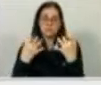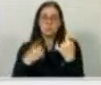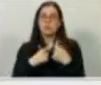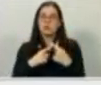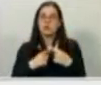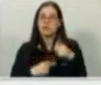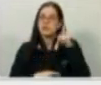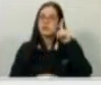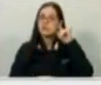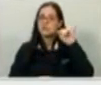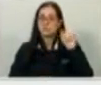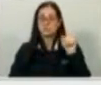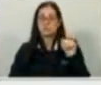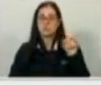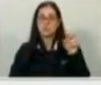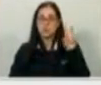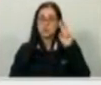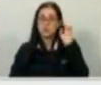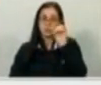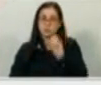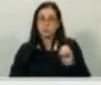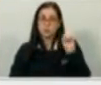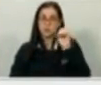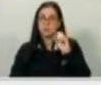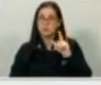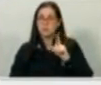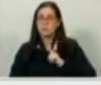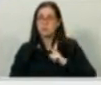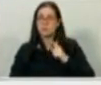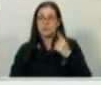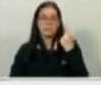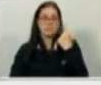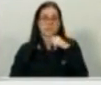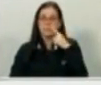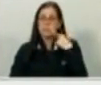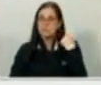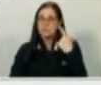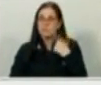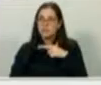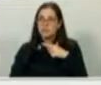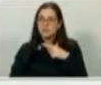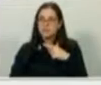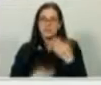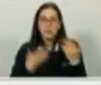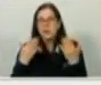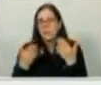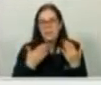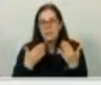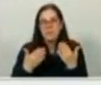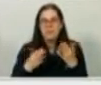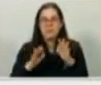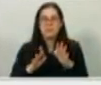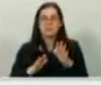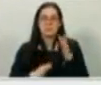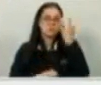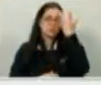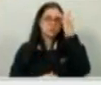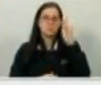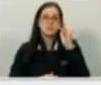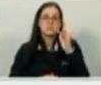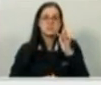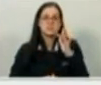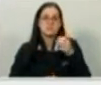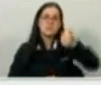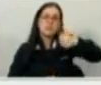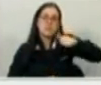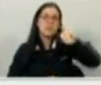outubro nós temos um enorme vestibular para enfrentar e nós não sabemos qual será o resultado